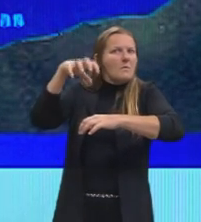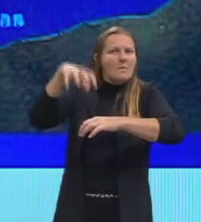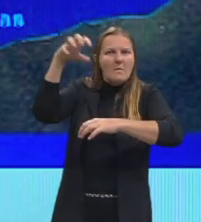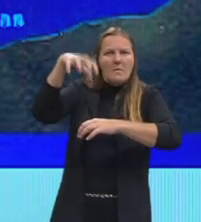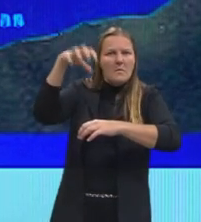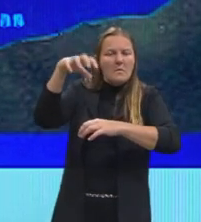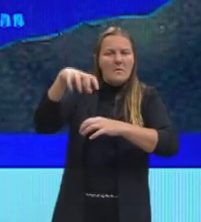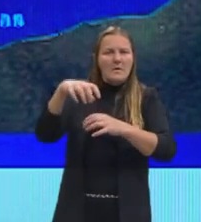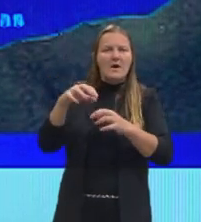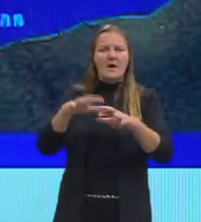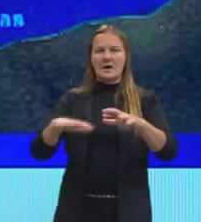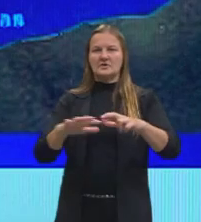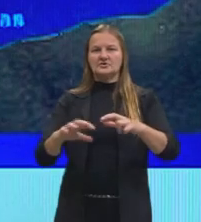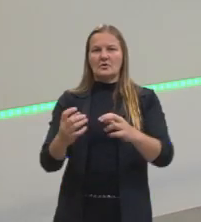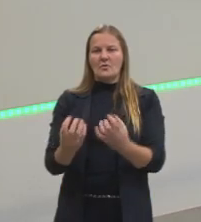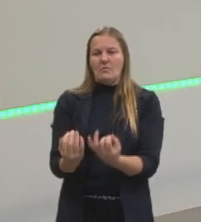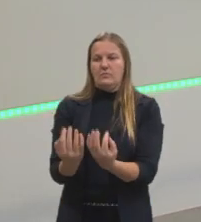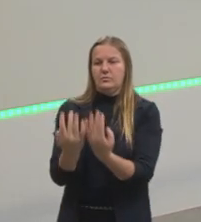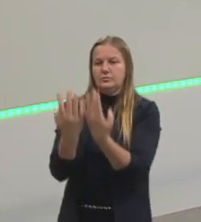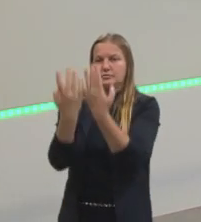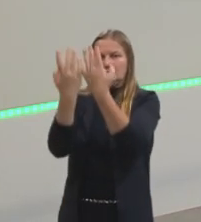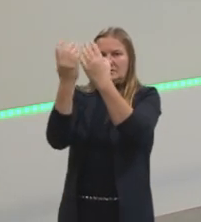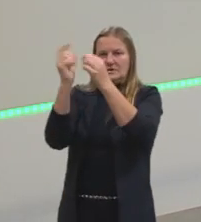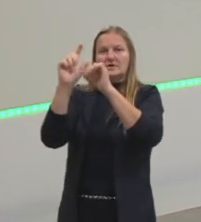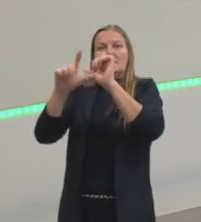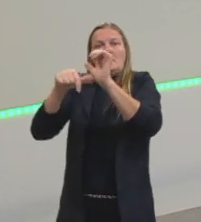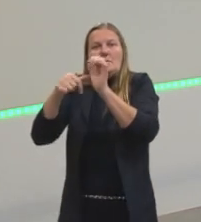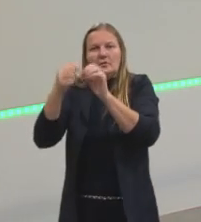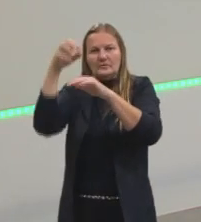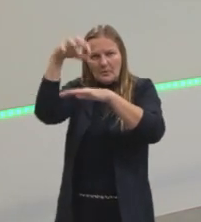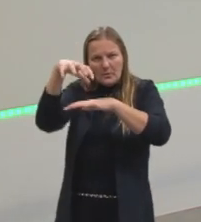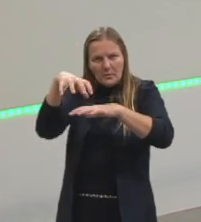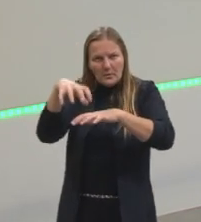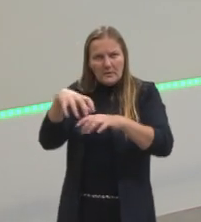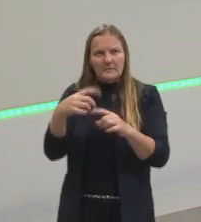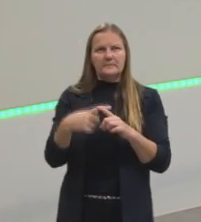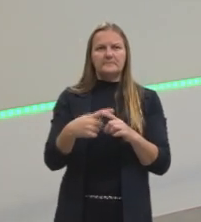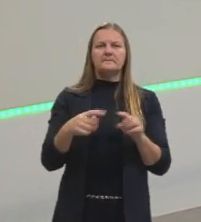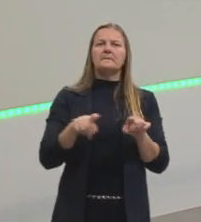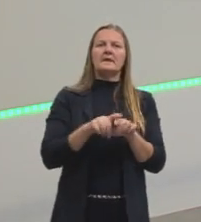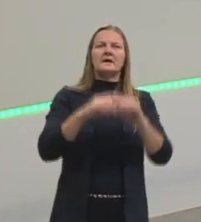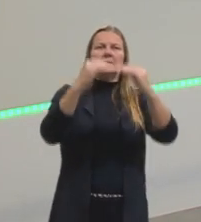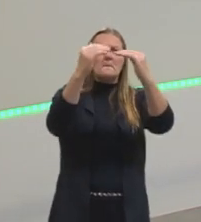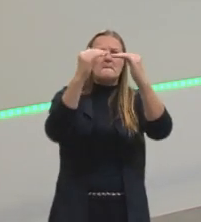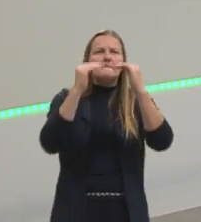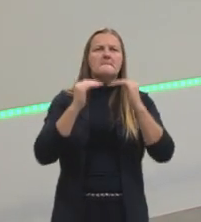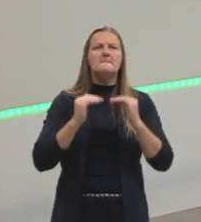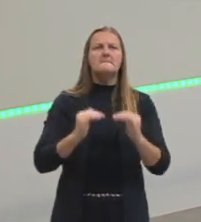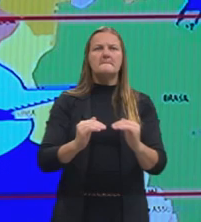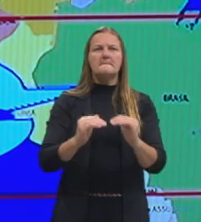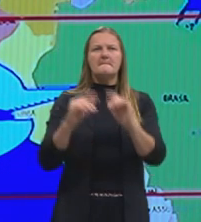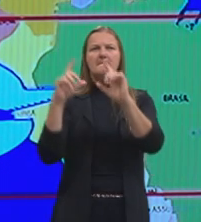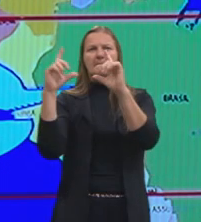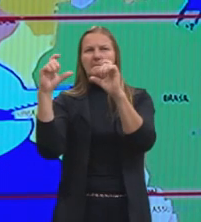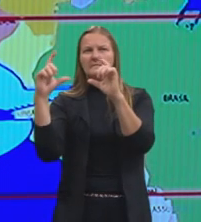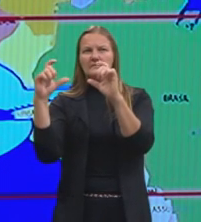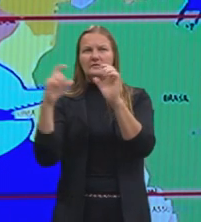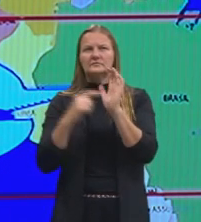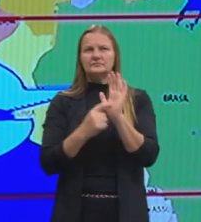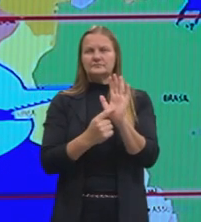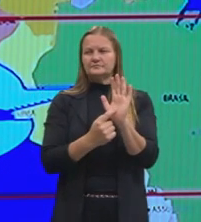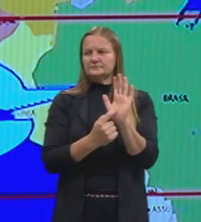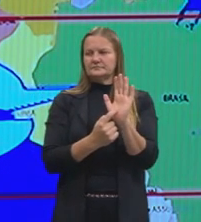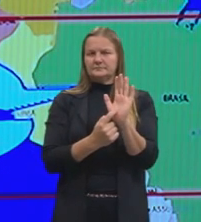certo, gurizada? Vou mostrar aqui na de vocês, aqui embaixo, ó, vai mostrar aqui também como é que fica o planeta, olha, isso aqui são